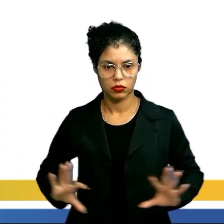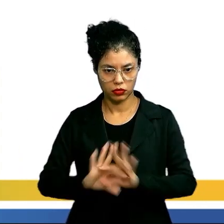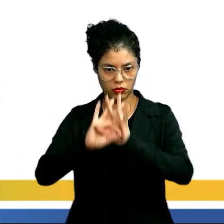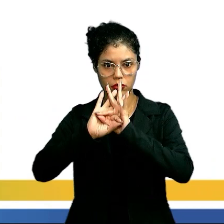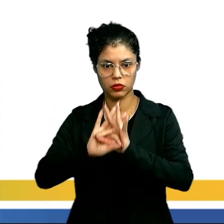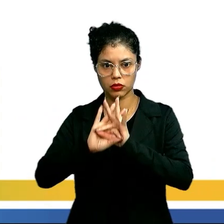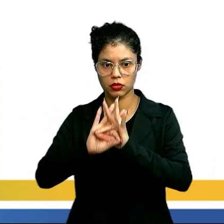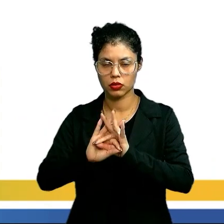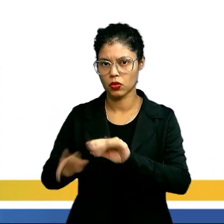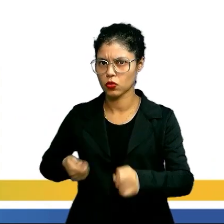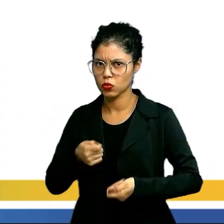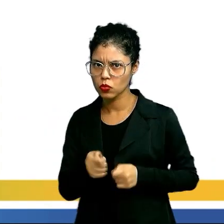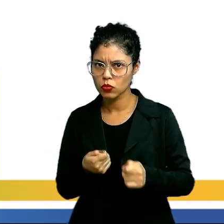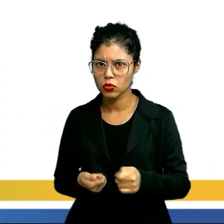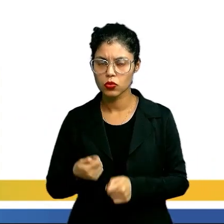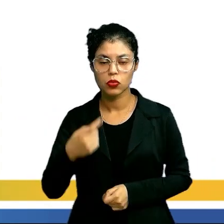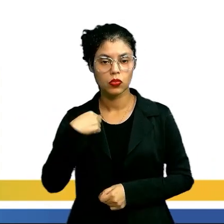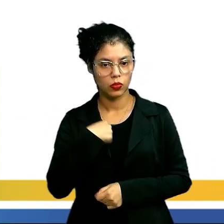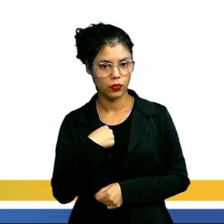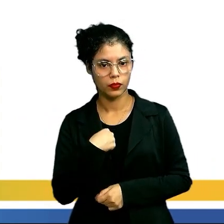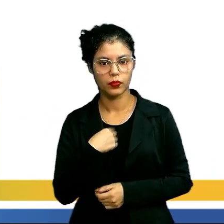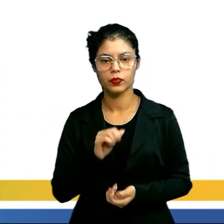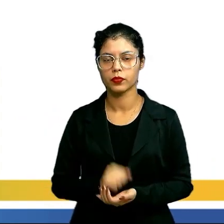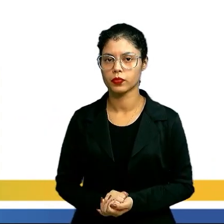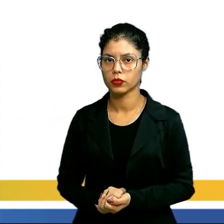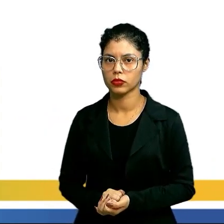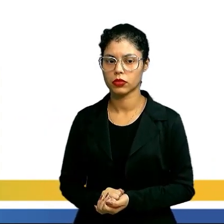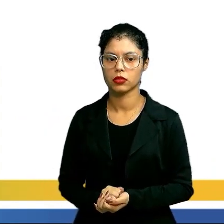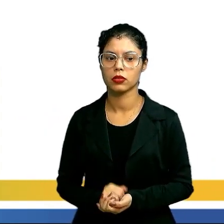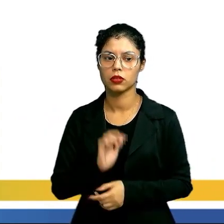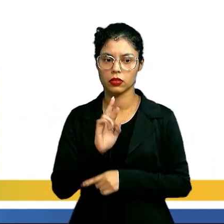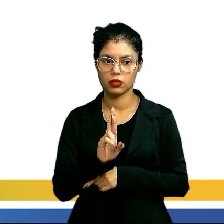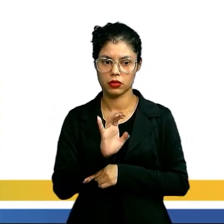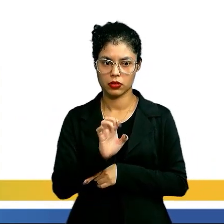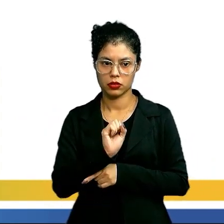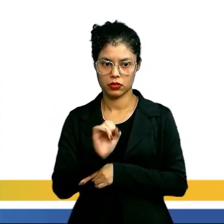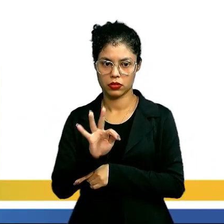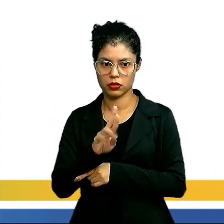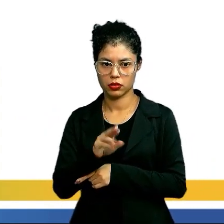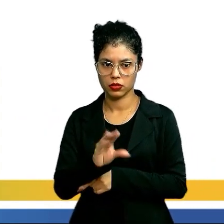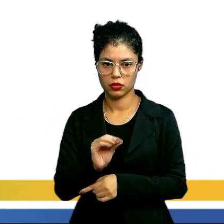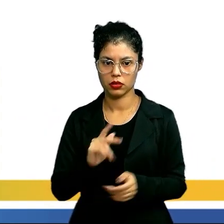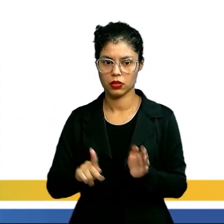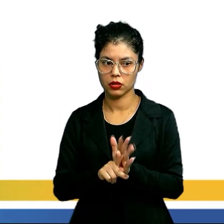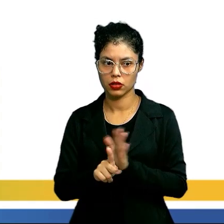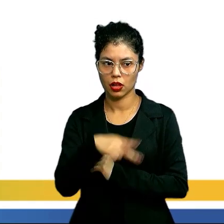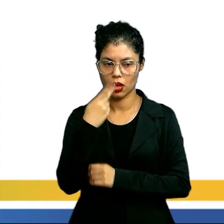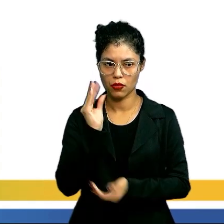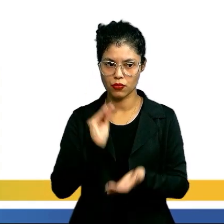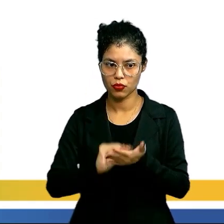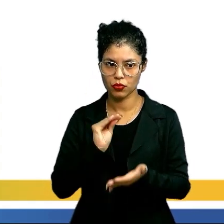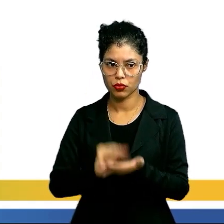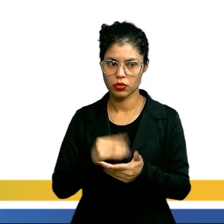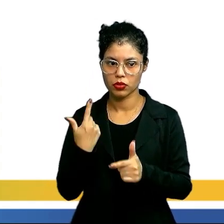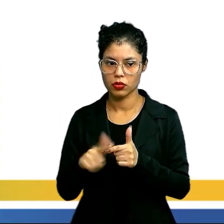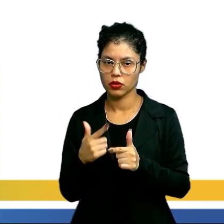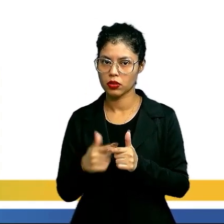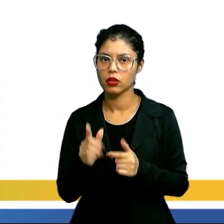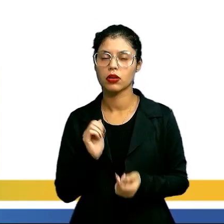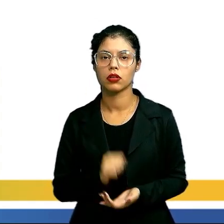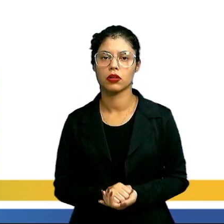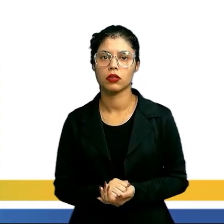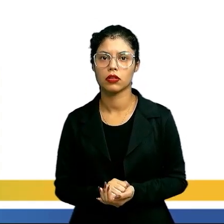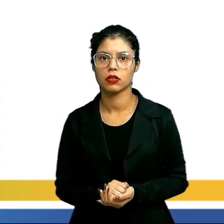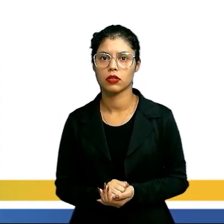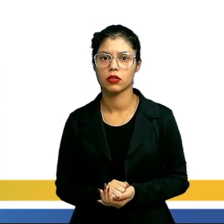ao domínio do eu, ou do ego, né? O ressentimento traduz a falta de... como